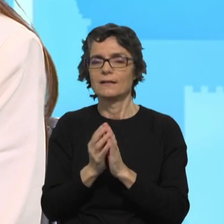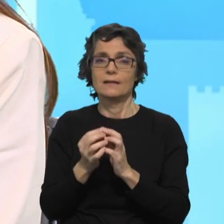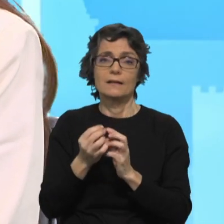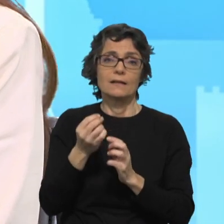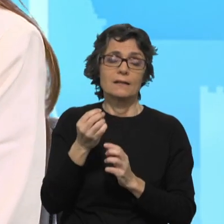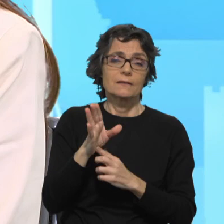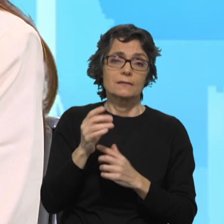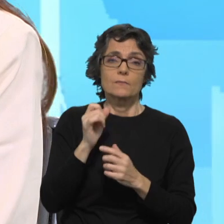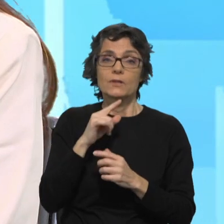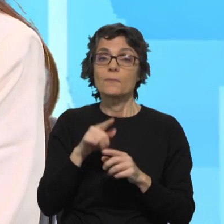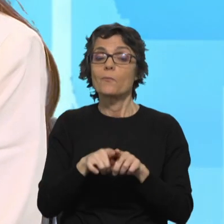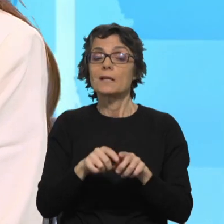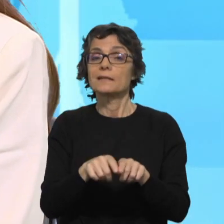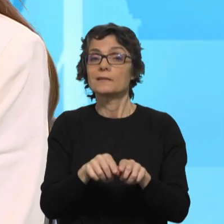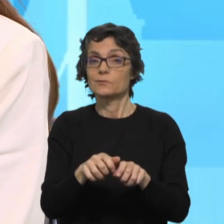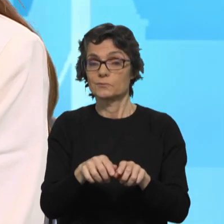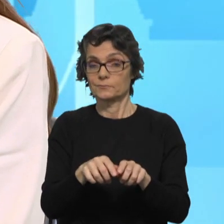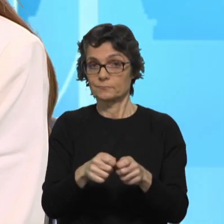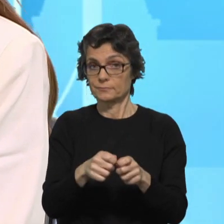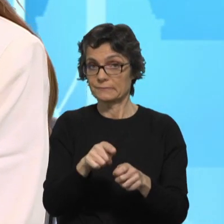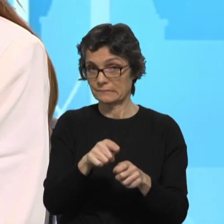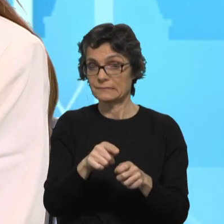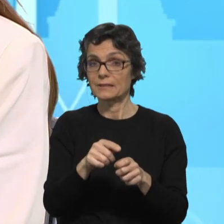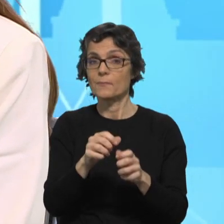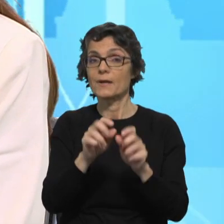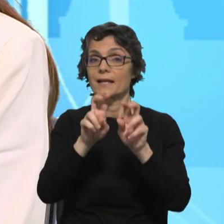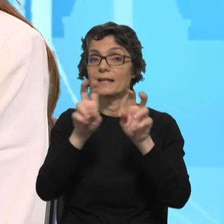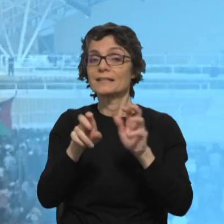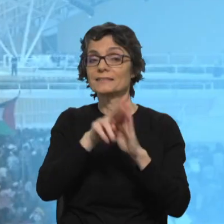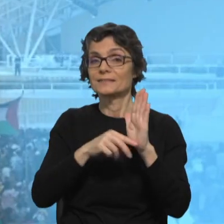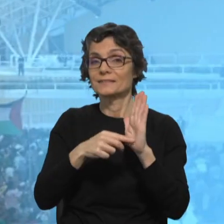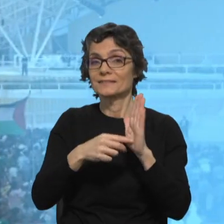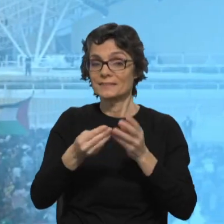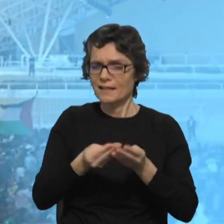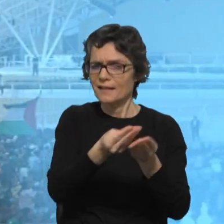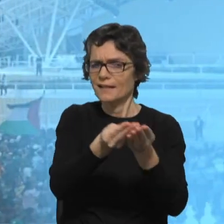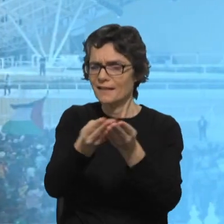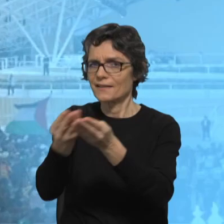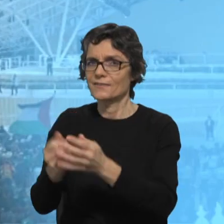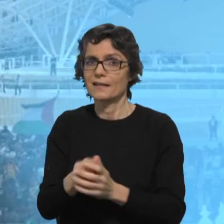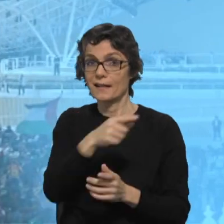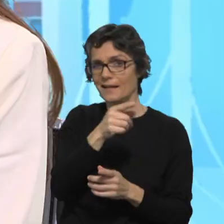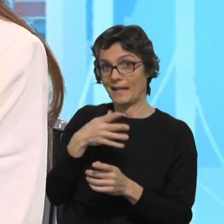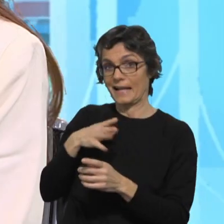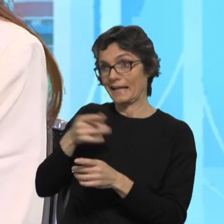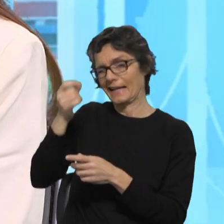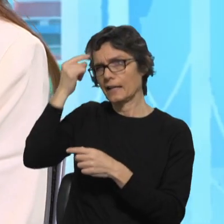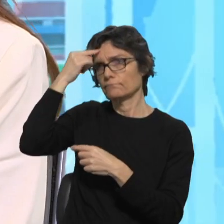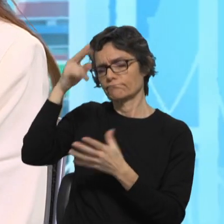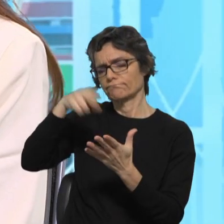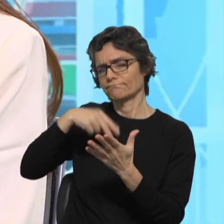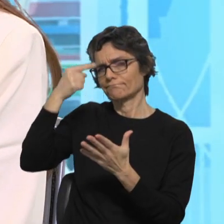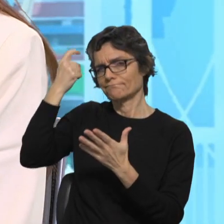aos próprios partidos políticos e aos Podem inspirar programas de governo? Quem sabe, quem sabe. Sim, sobretudo, acho que pode